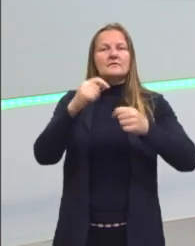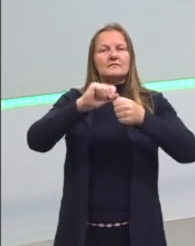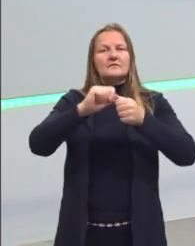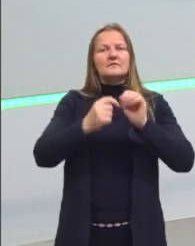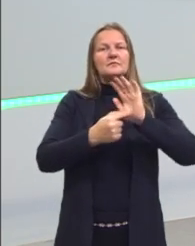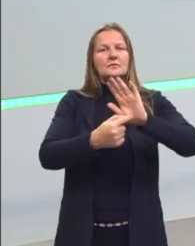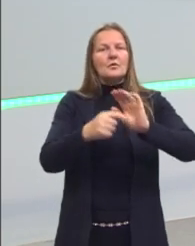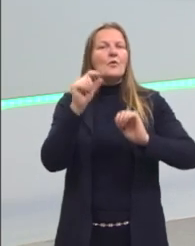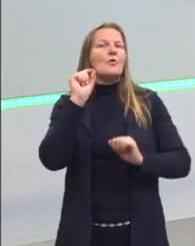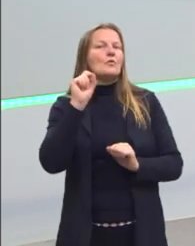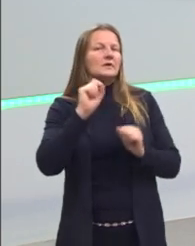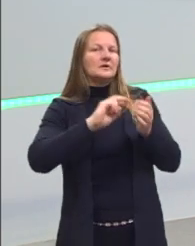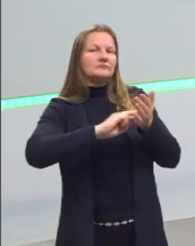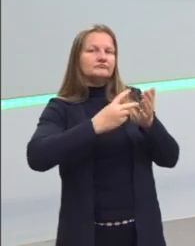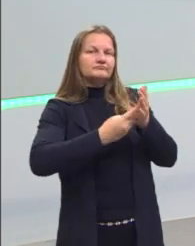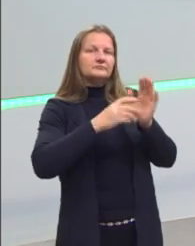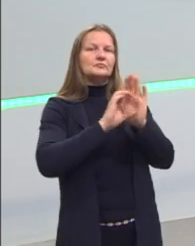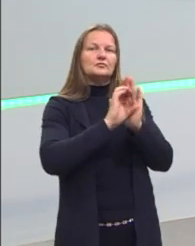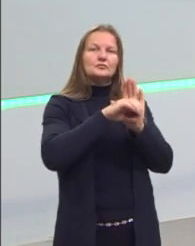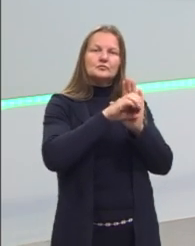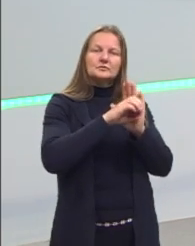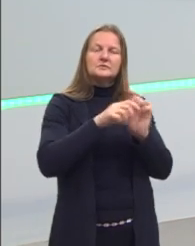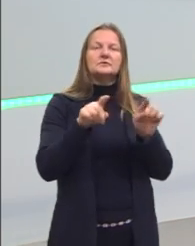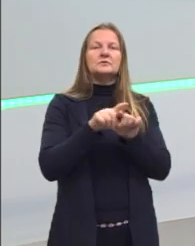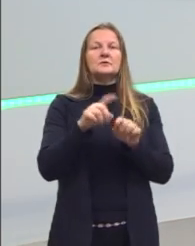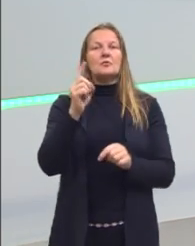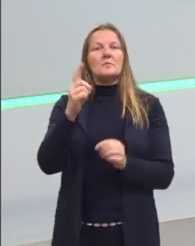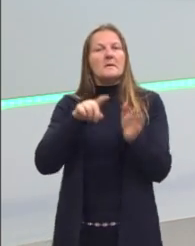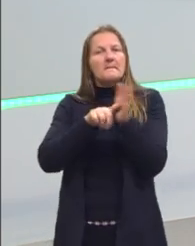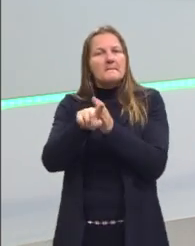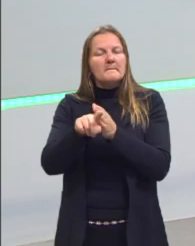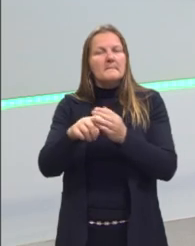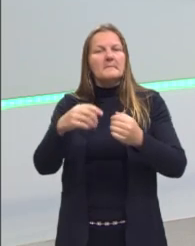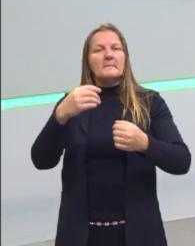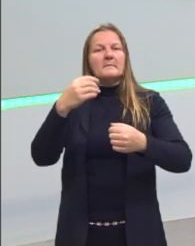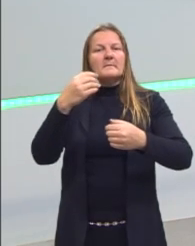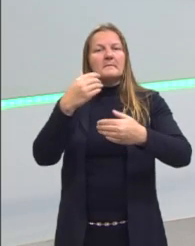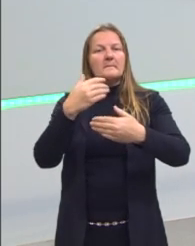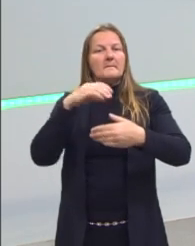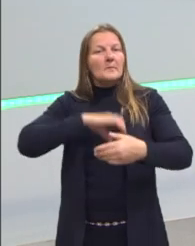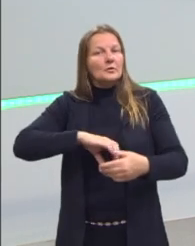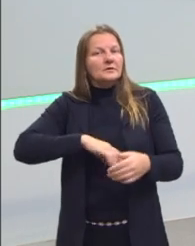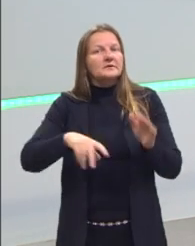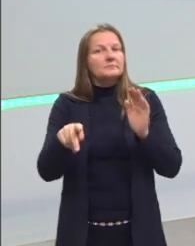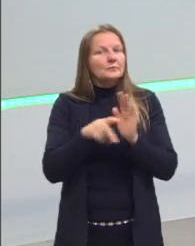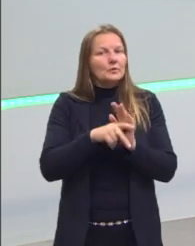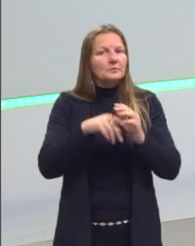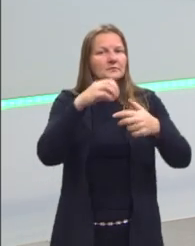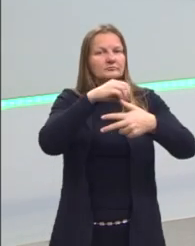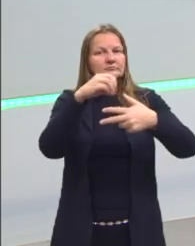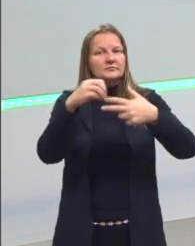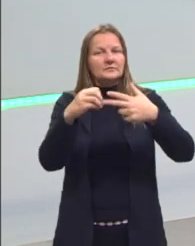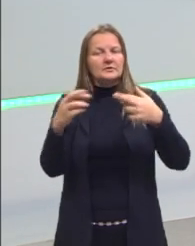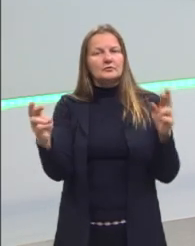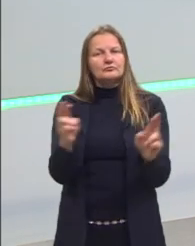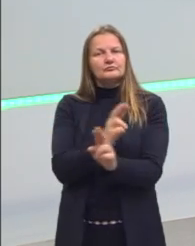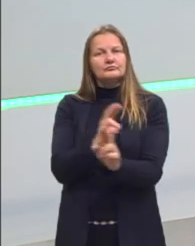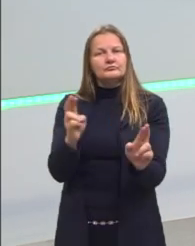o que é essa habilidade e uma questão da prova de língua portuguesa que se relaciona